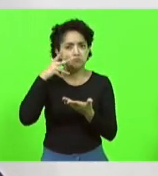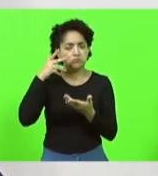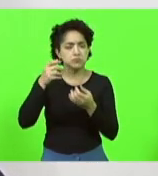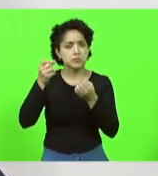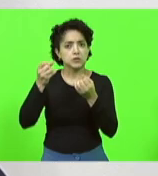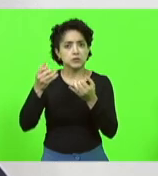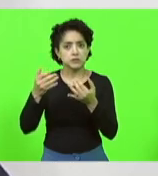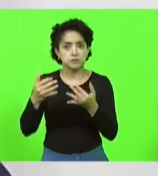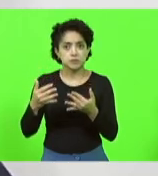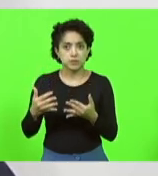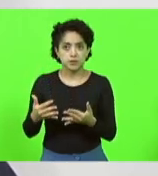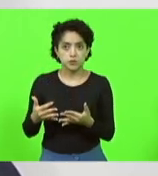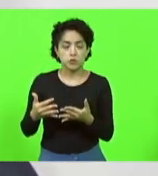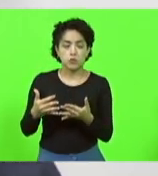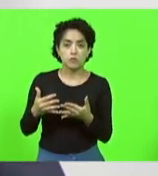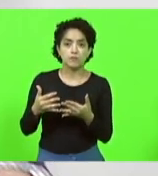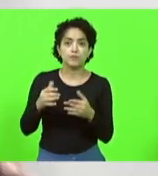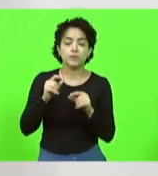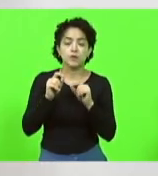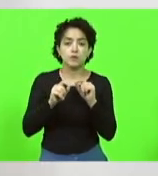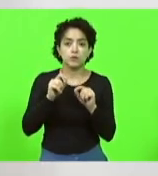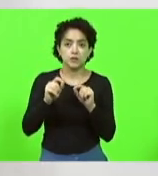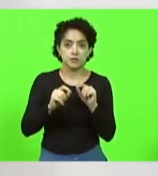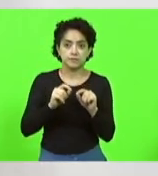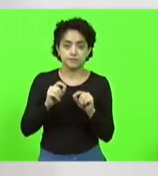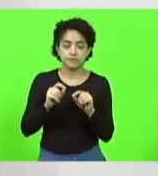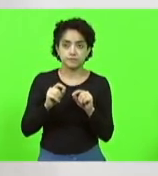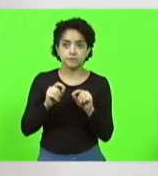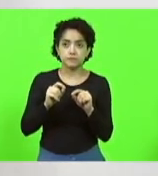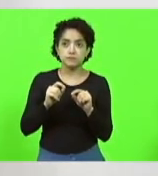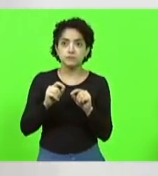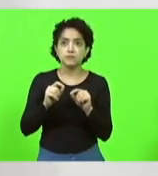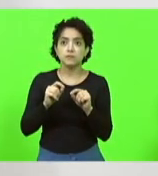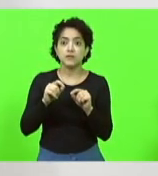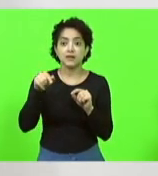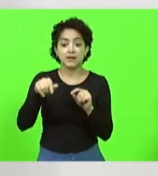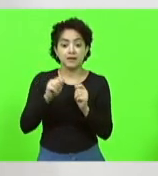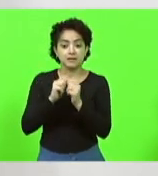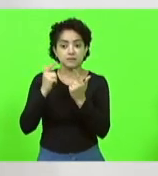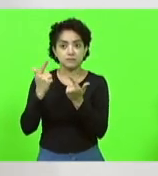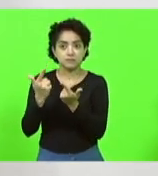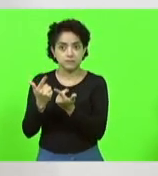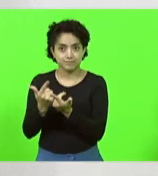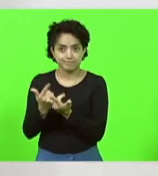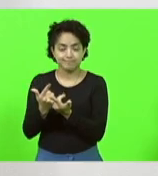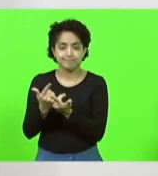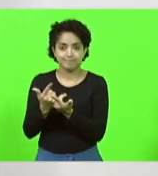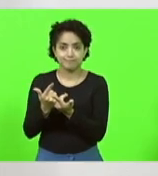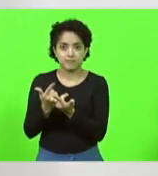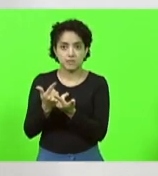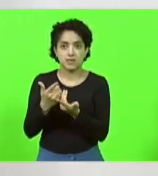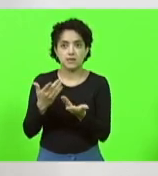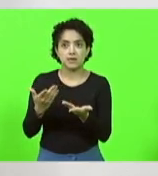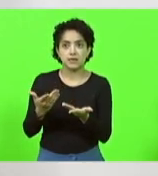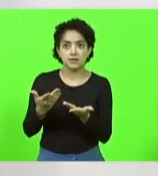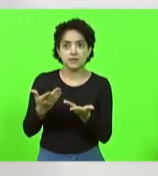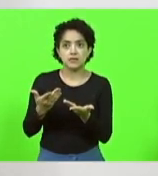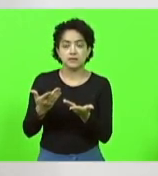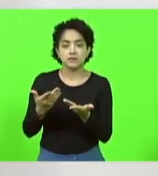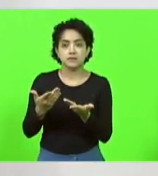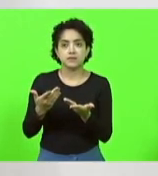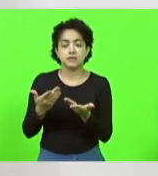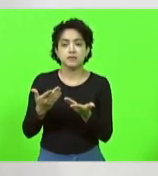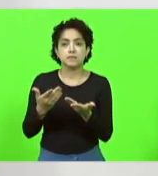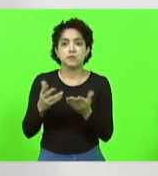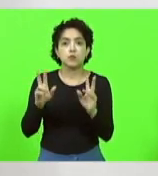no aspecto de quando a Assembleia trabalhava com entre aspas